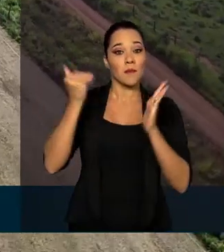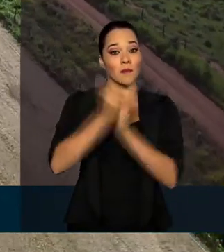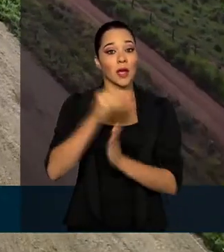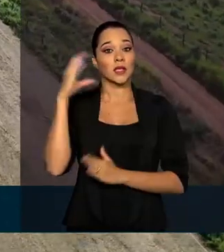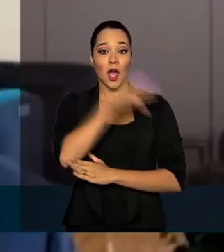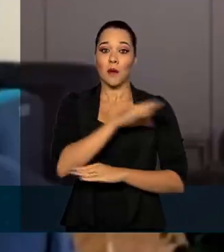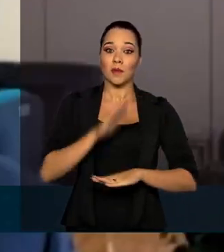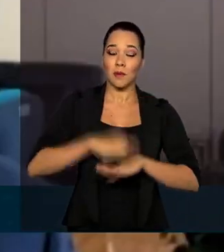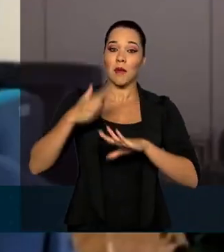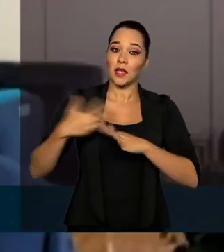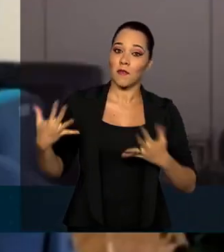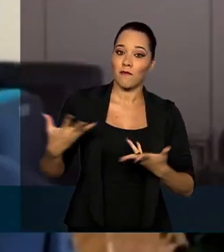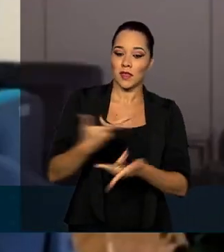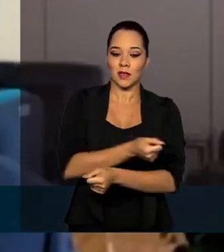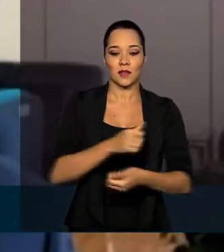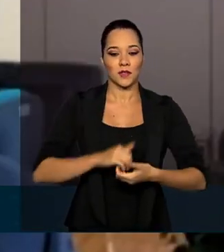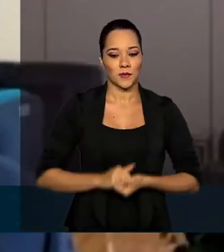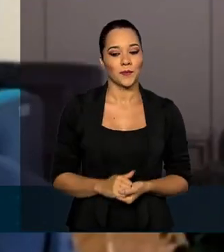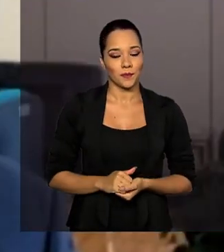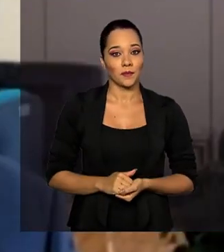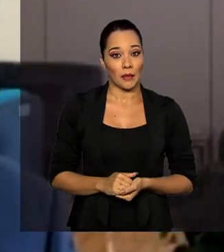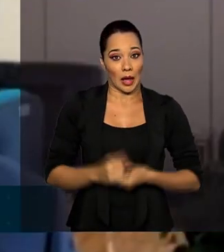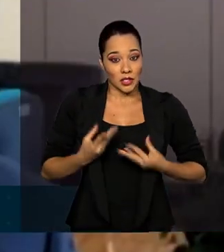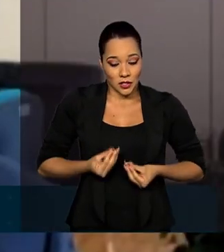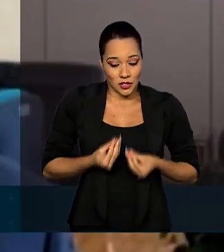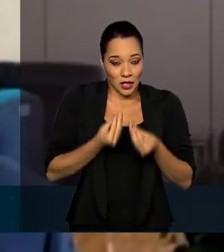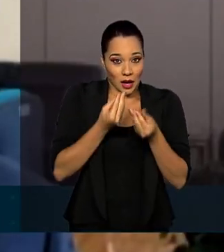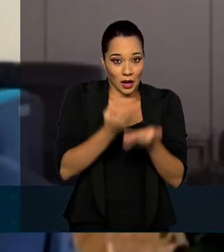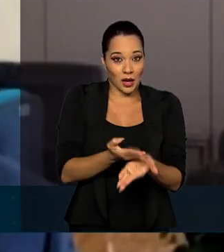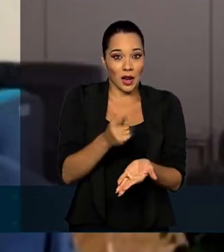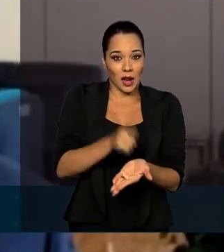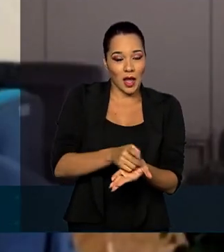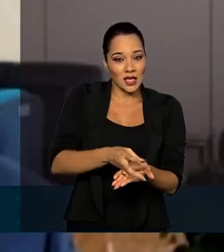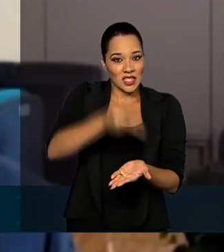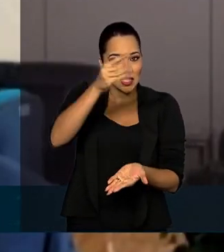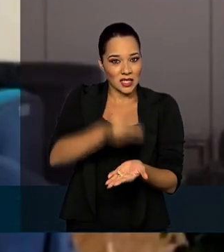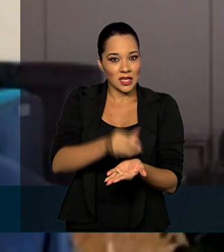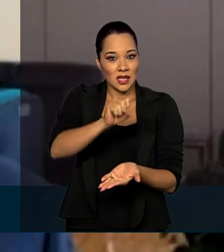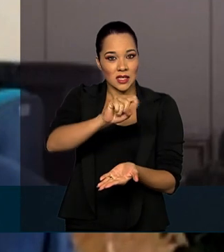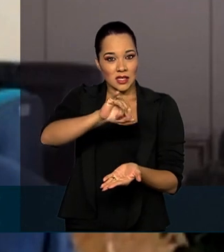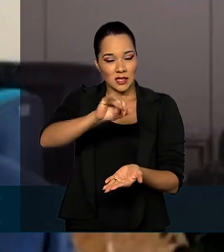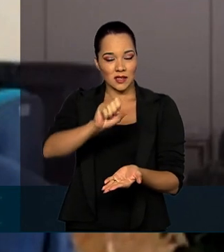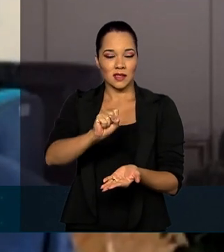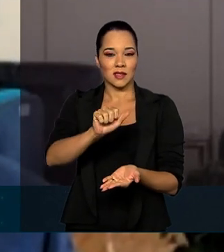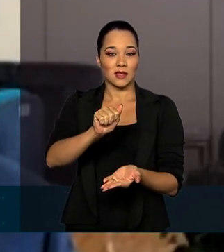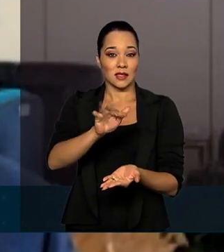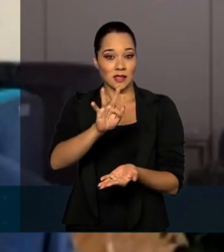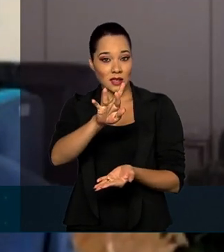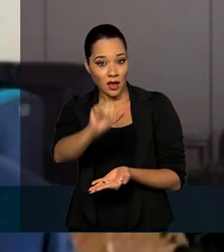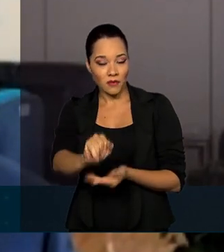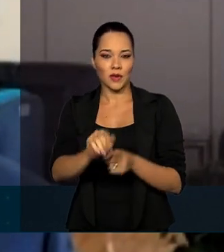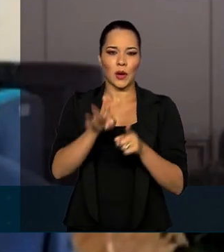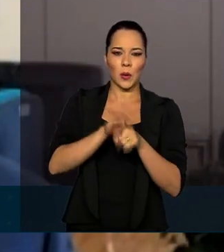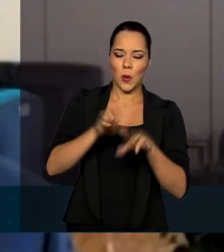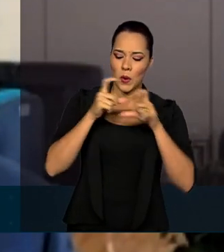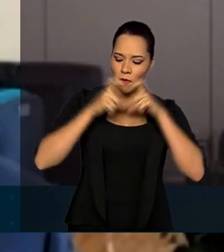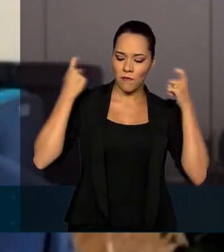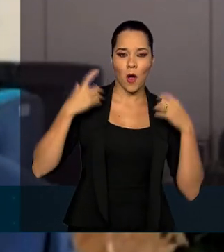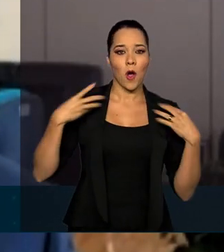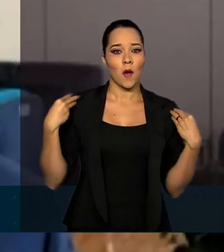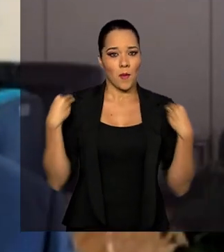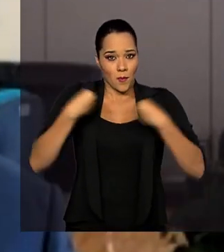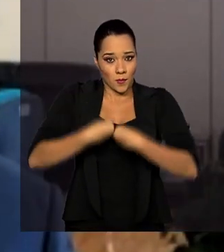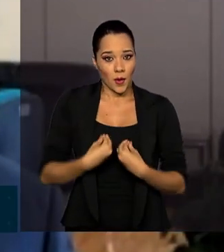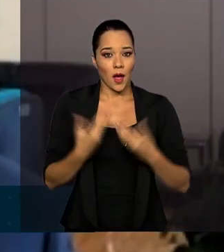eficiente. Entregaremos um kit safra composto por uniformes, máscaras e tablets